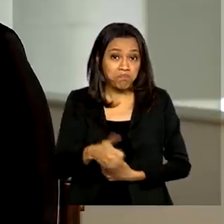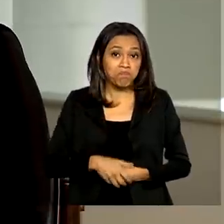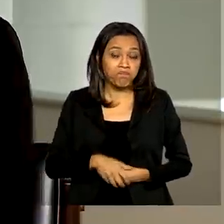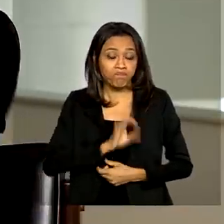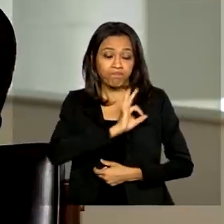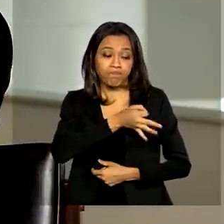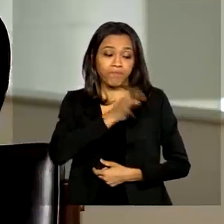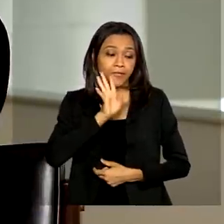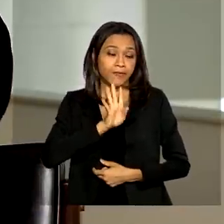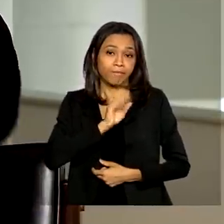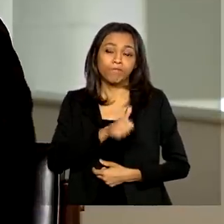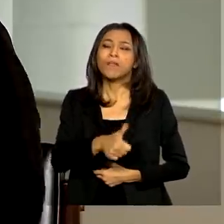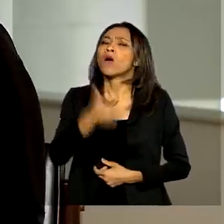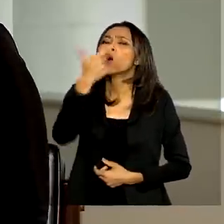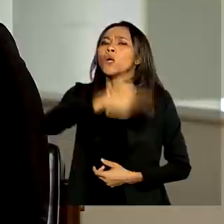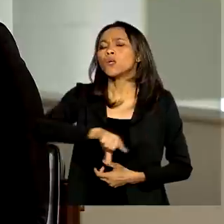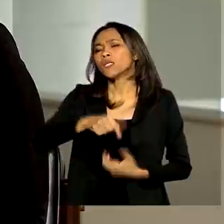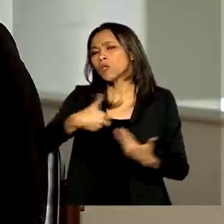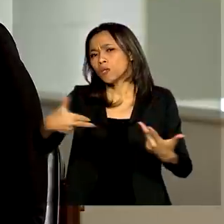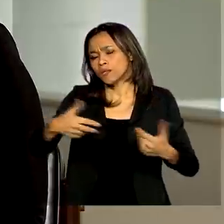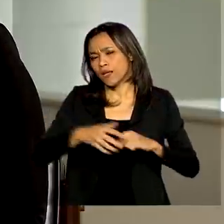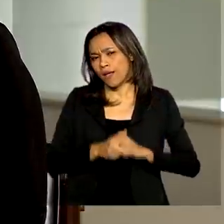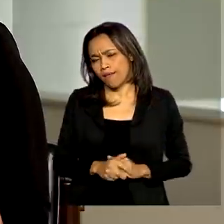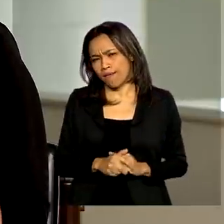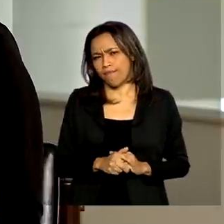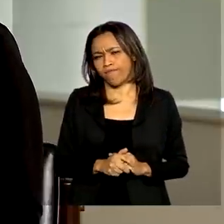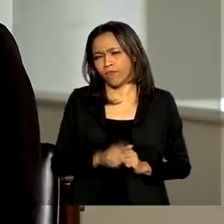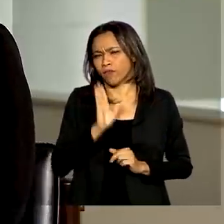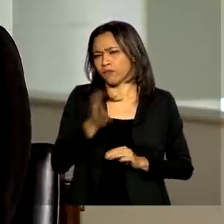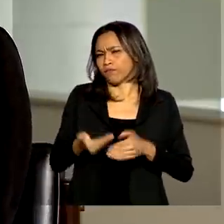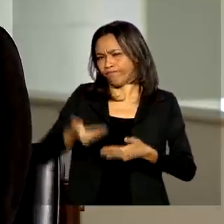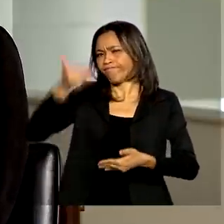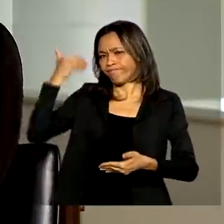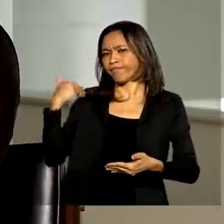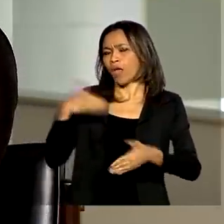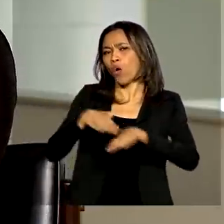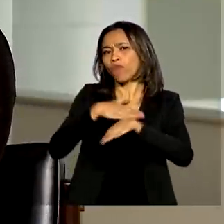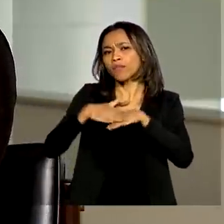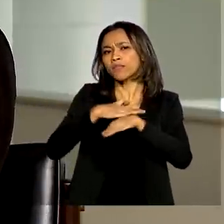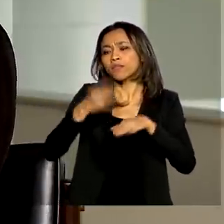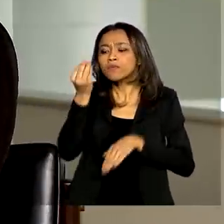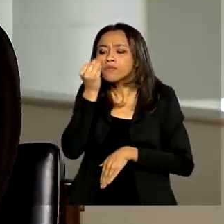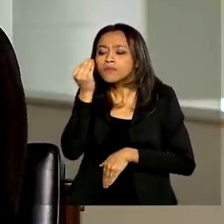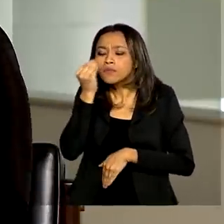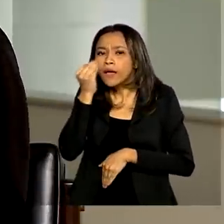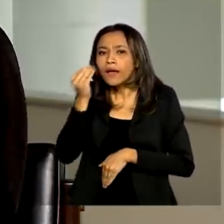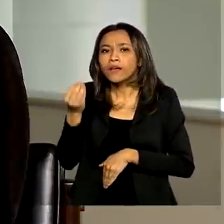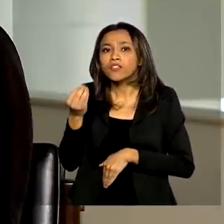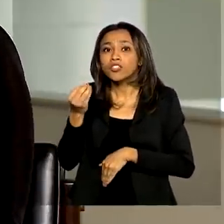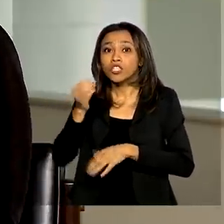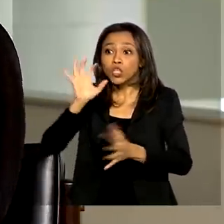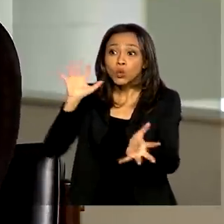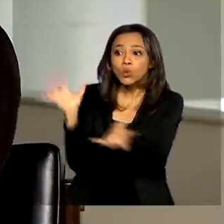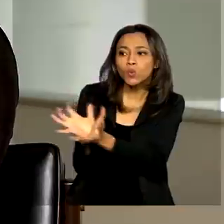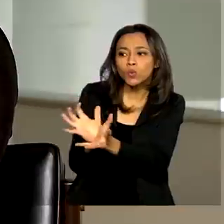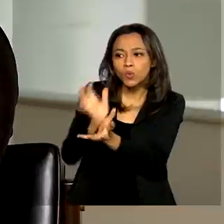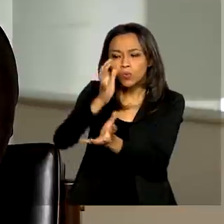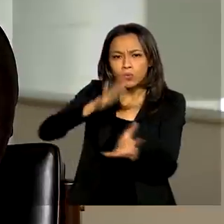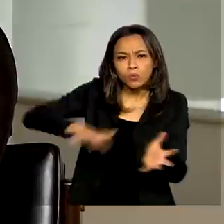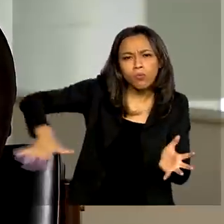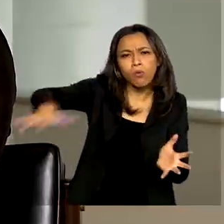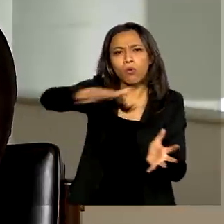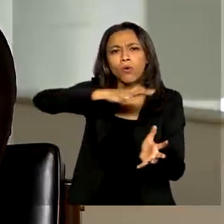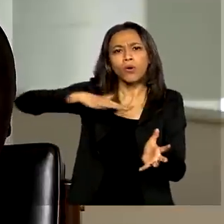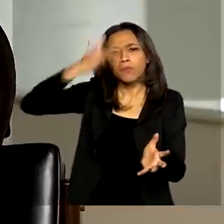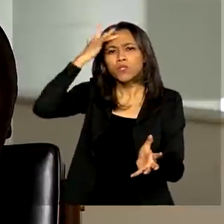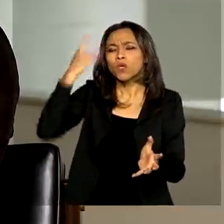Certo, legal. Ministro, uma outra coisa que tem sido conversada é sobre a importância da testagem, né? Testar em massa a população. E, para isso, é preciso